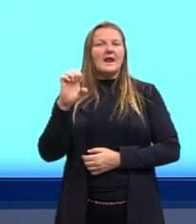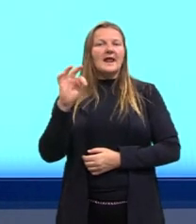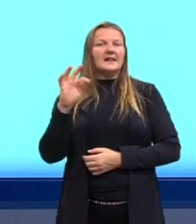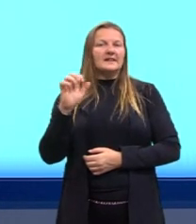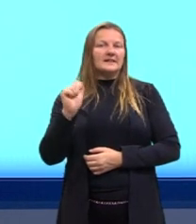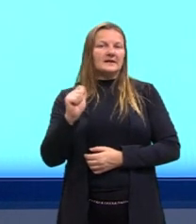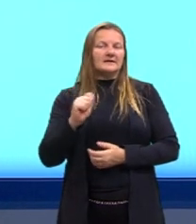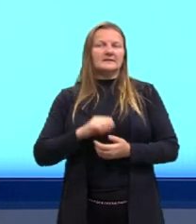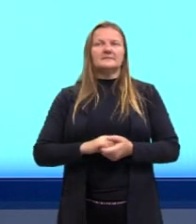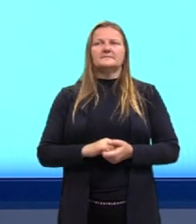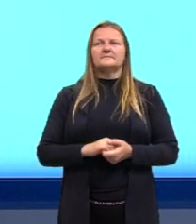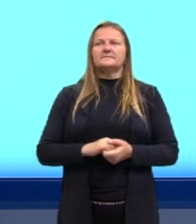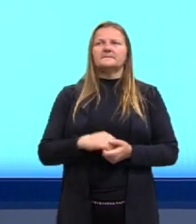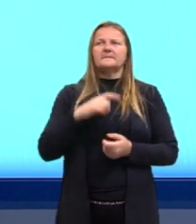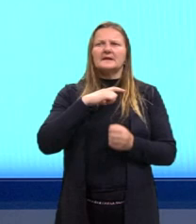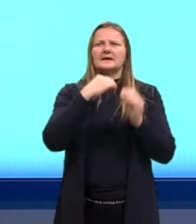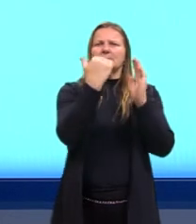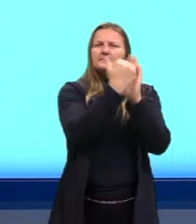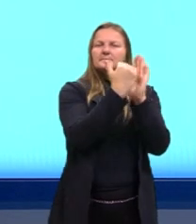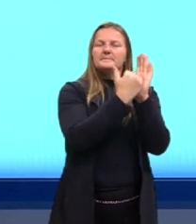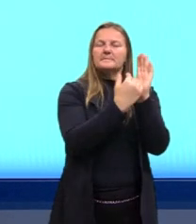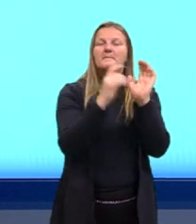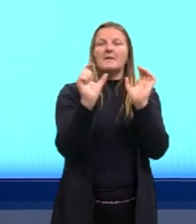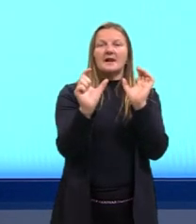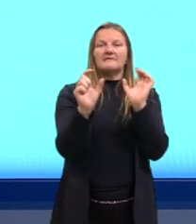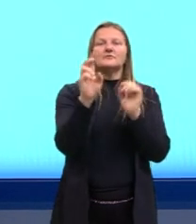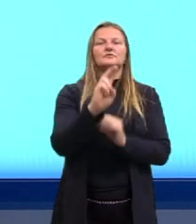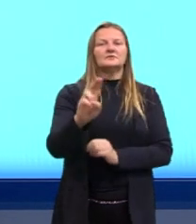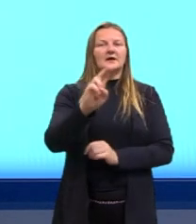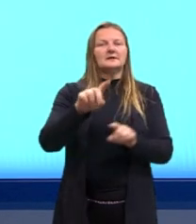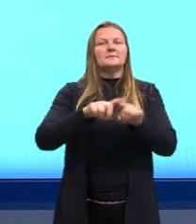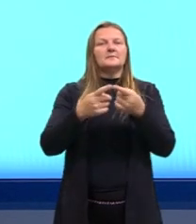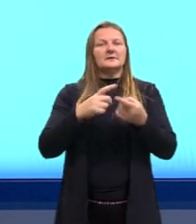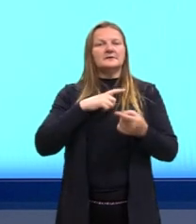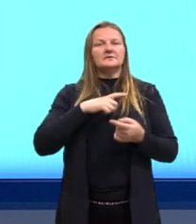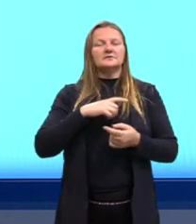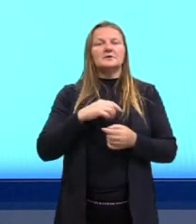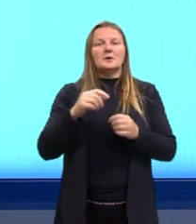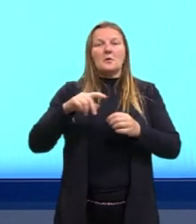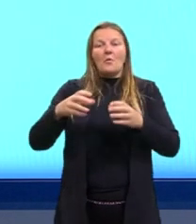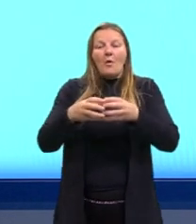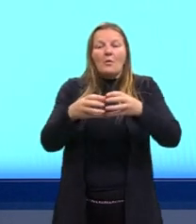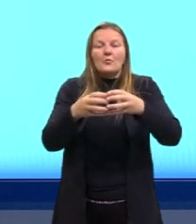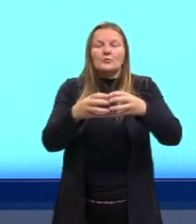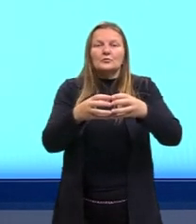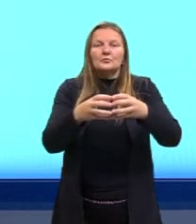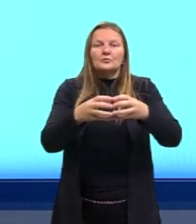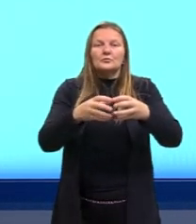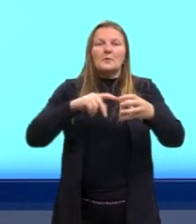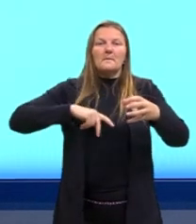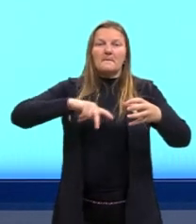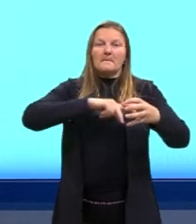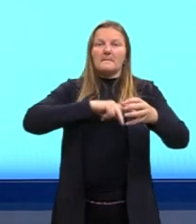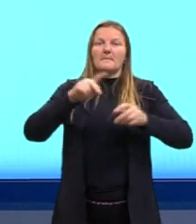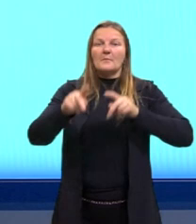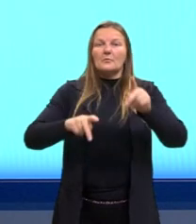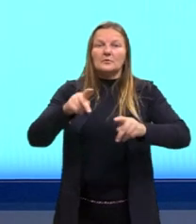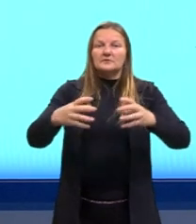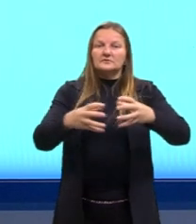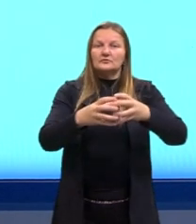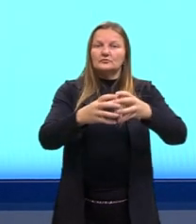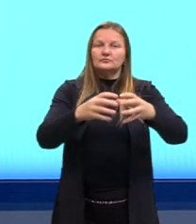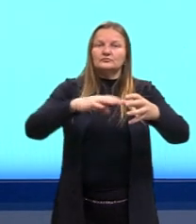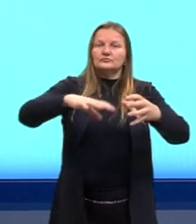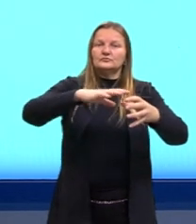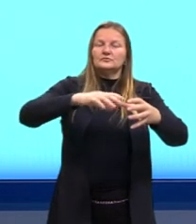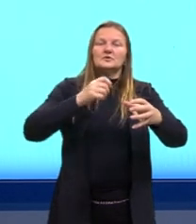nós vamos até ver os termos que são utilizados, mas nós temos o público que nós vamos entrevistar, por exemplo, e aí